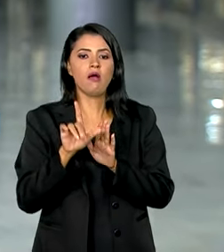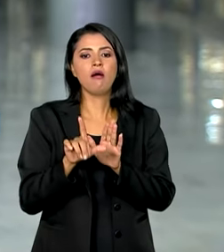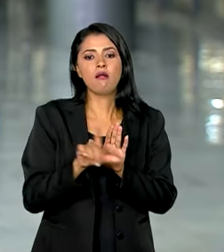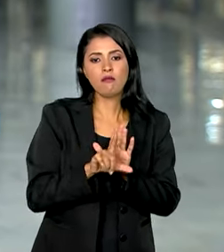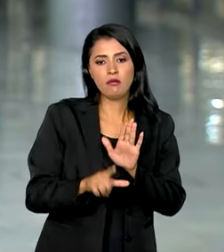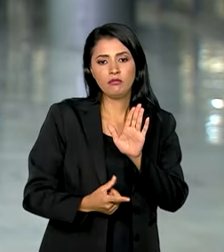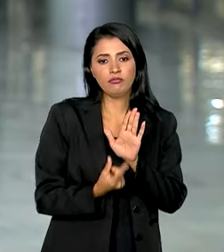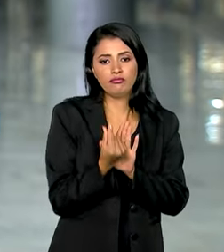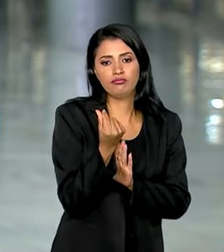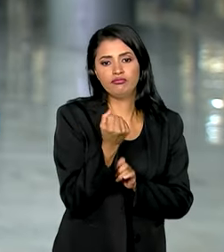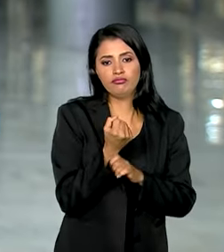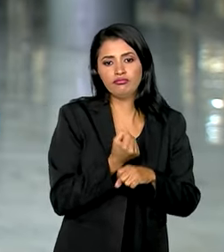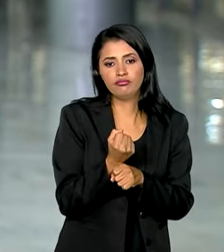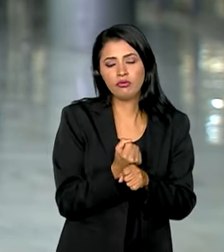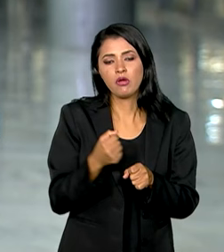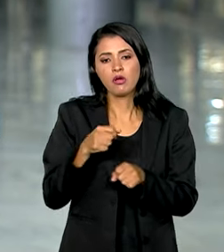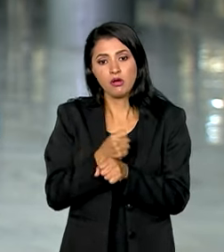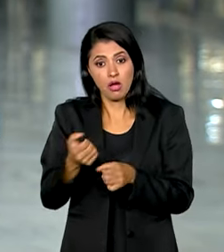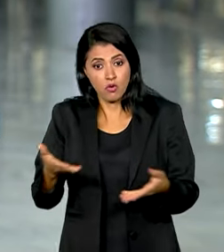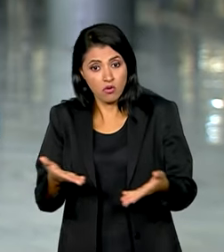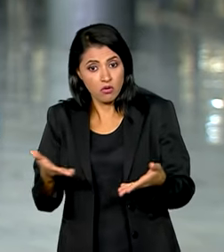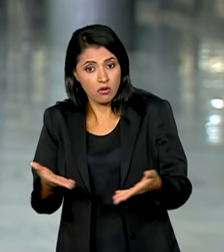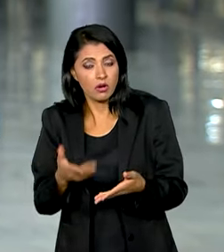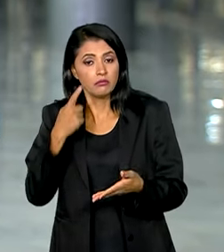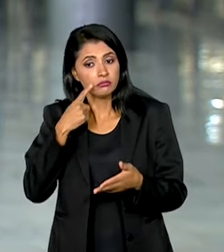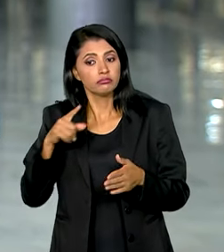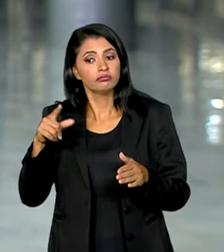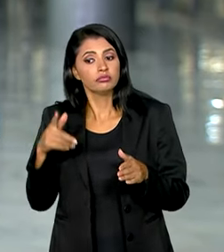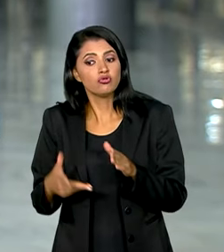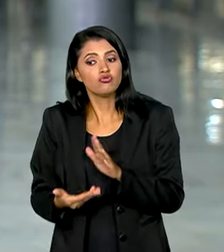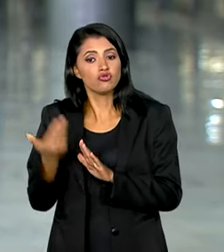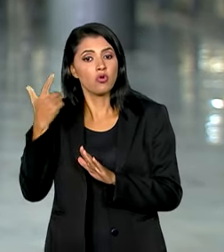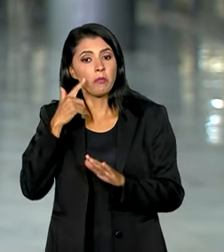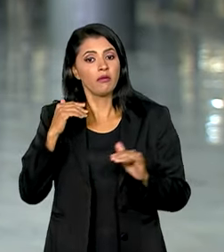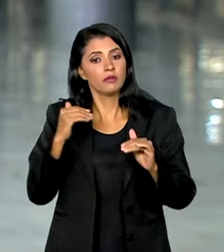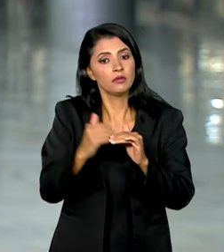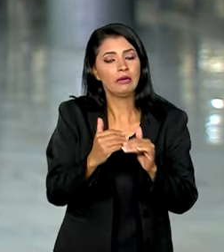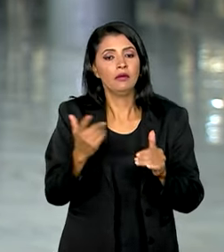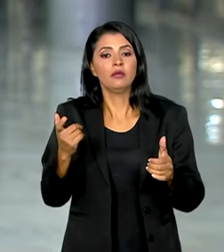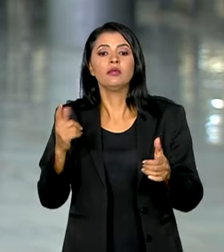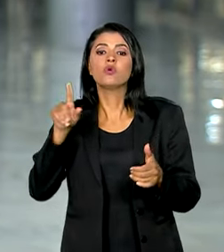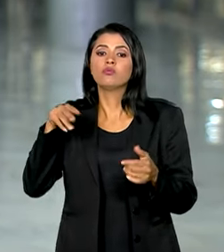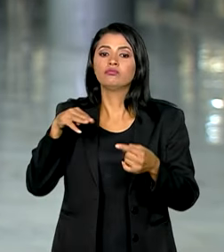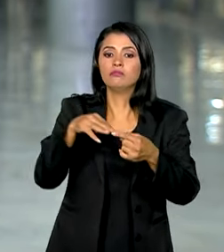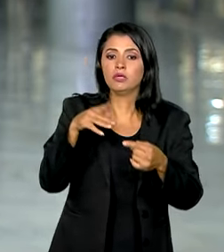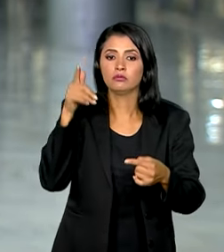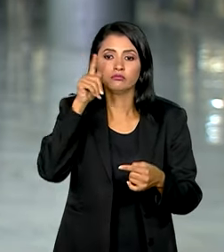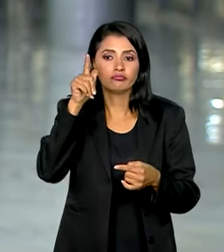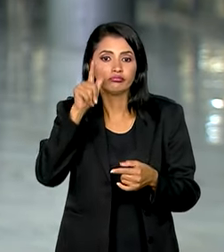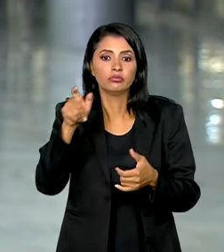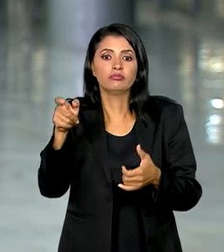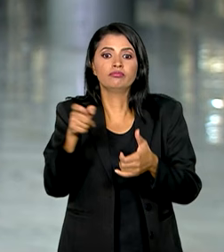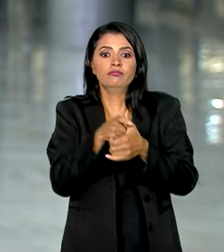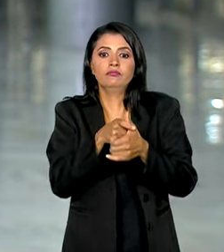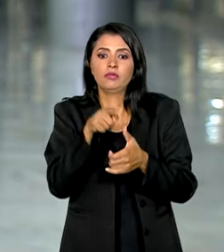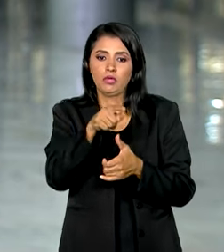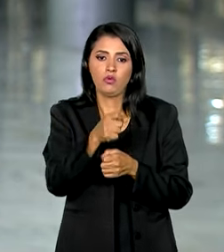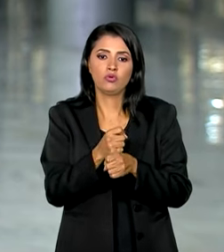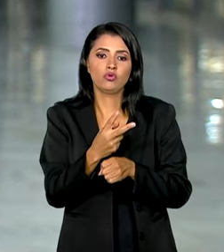corte foi para ficar dentro do planejamento fiscal e atingir a meta de zerar o déficit das contas públicas em 2024.